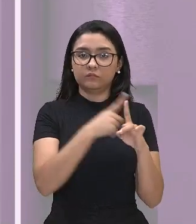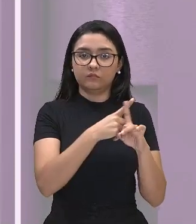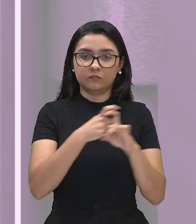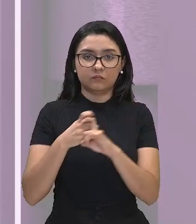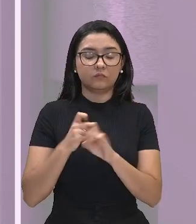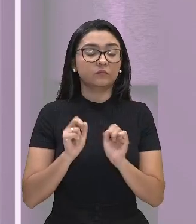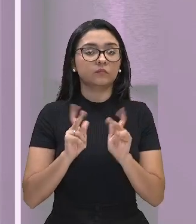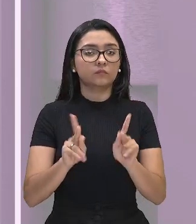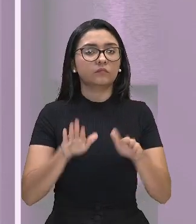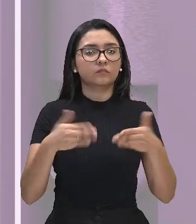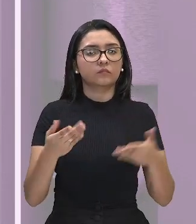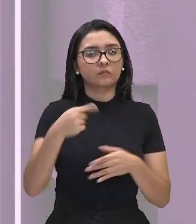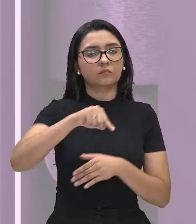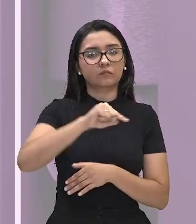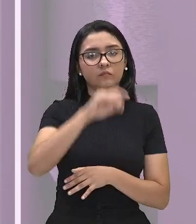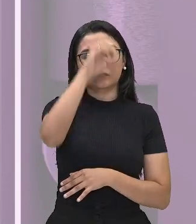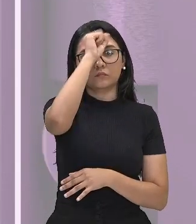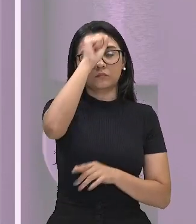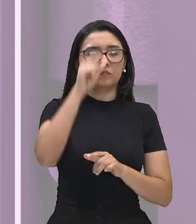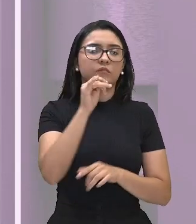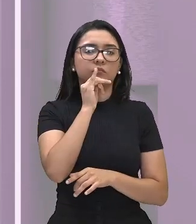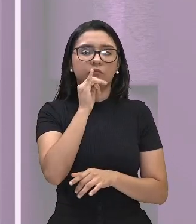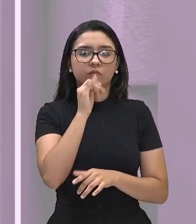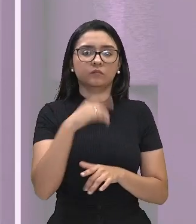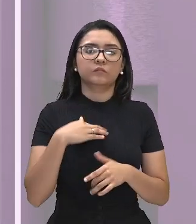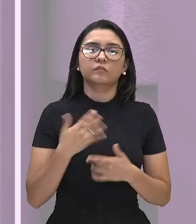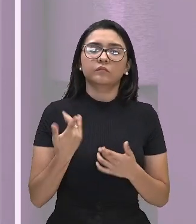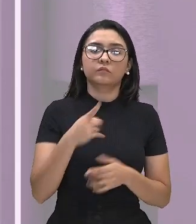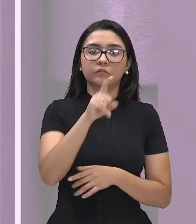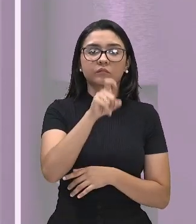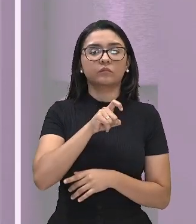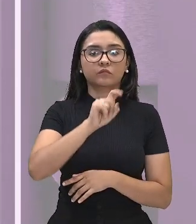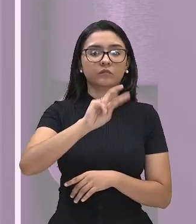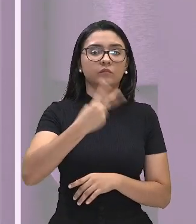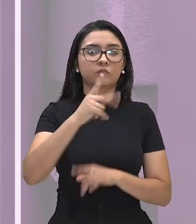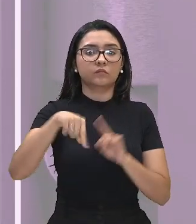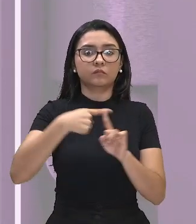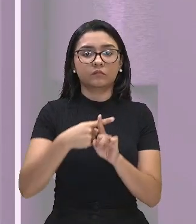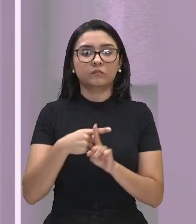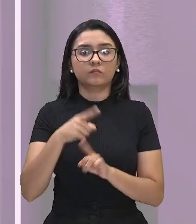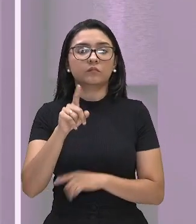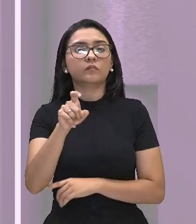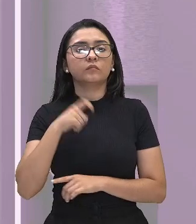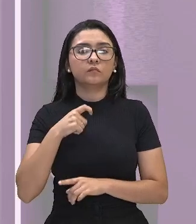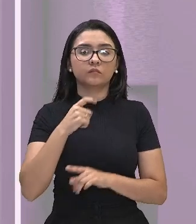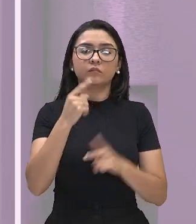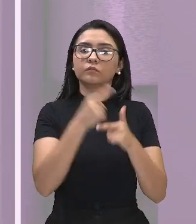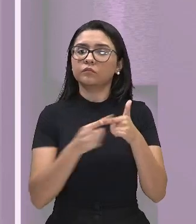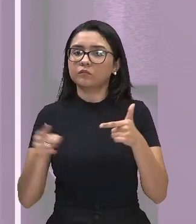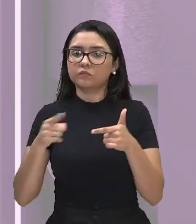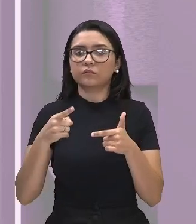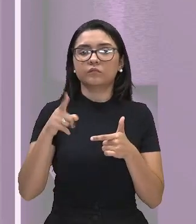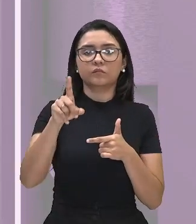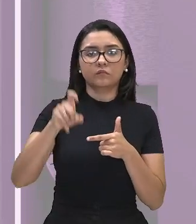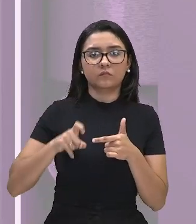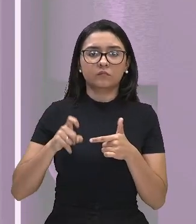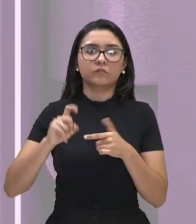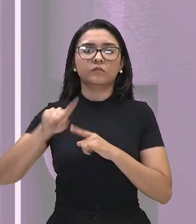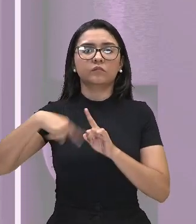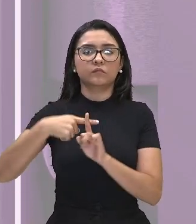bem? Vocês vão aprender a fazer divisão, por exemplo, de x³ mais x, dividido por x mais 2.